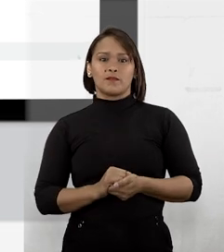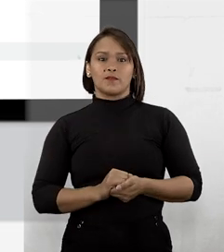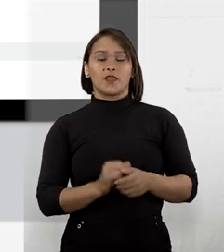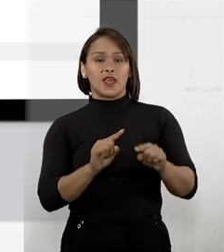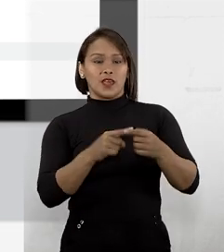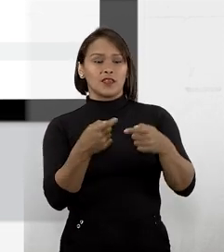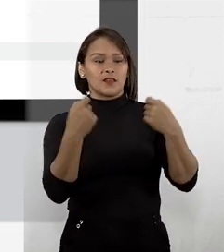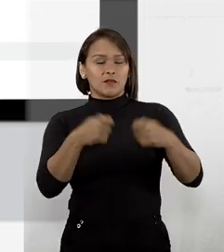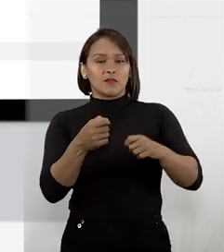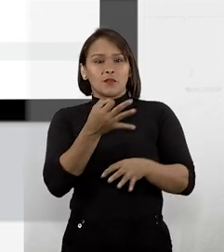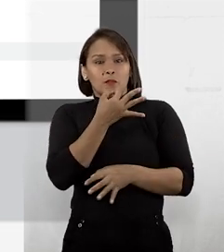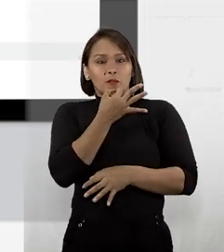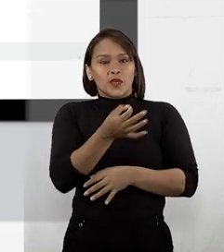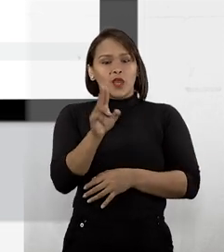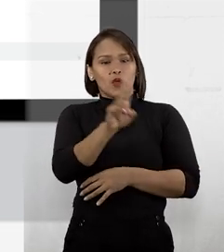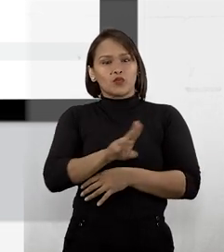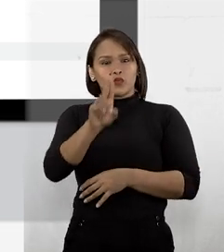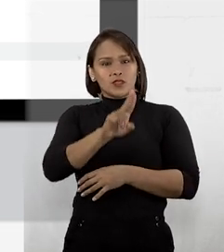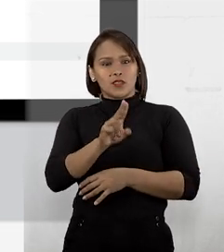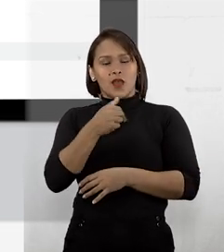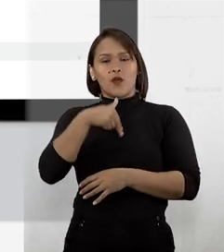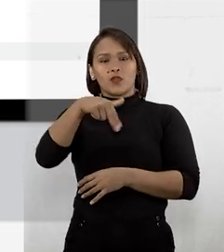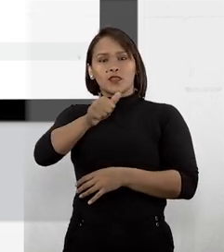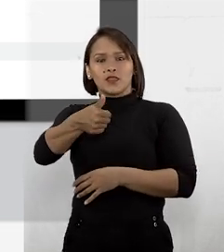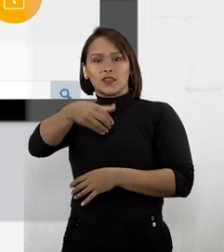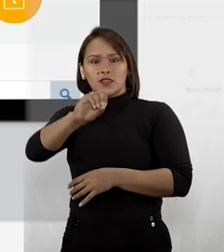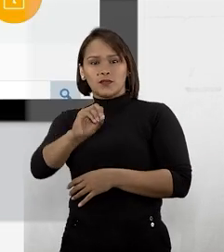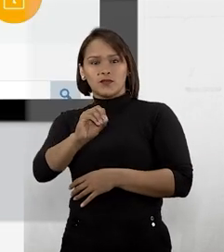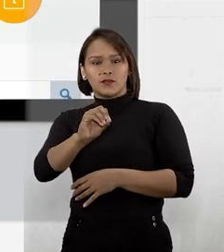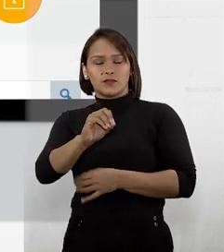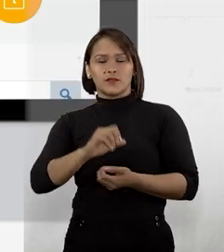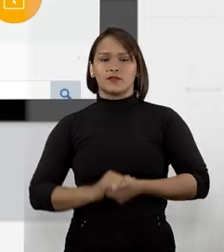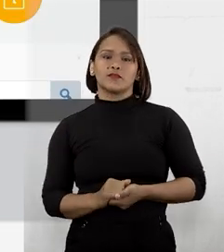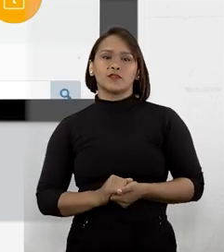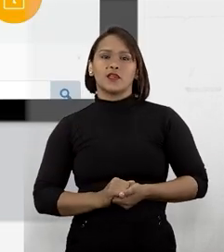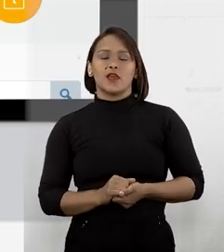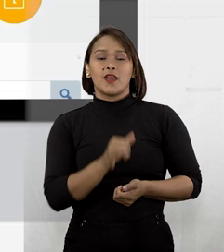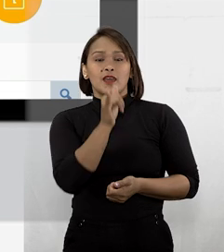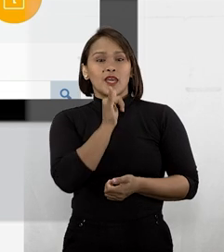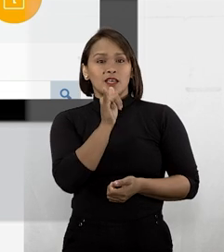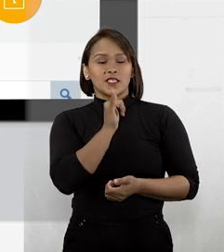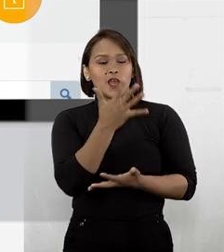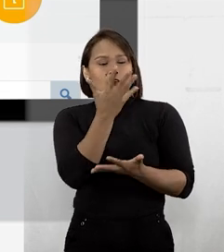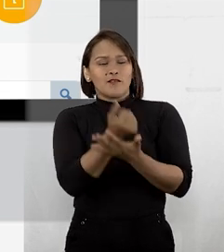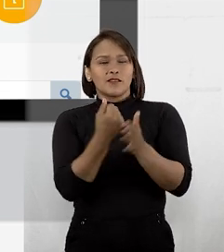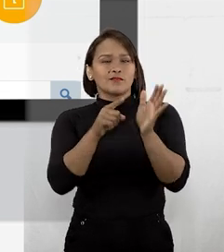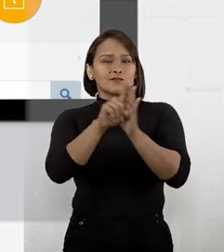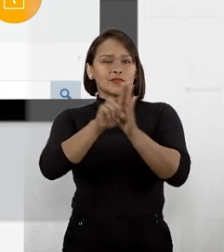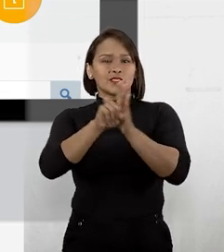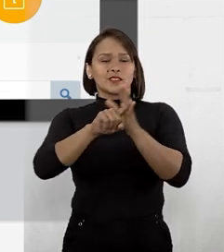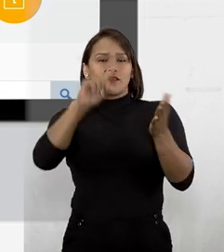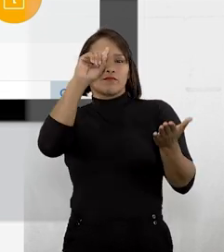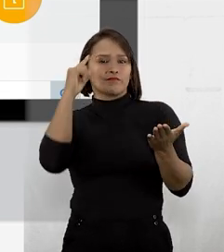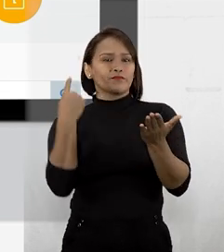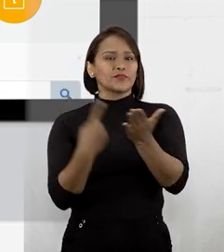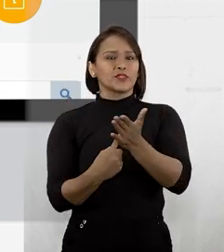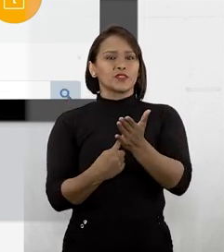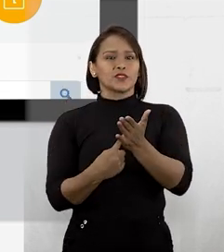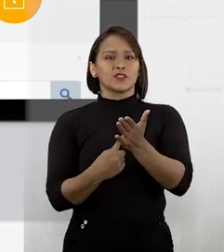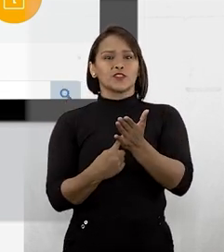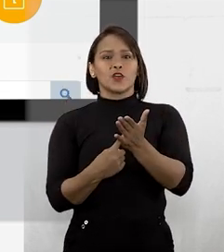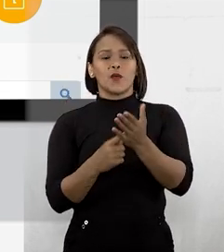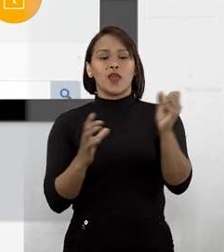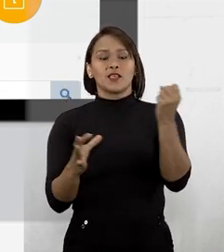Para isso, uma dica é utilizar o operador NÃO. Como exemplo, vamos pesquisar decisões sobre